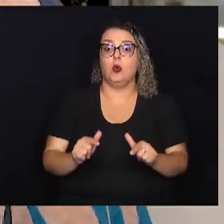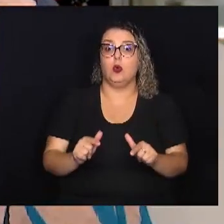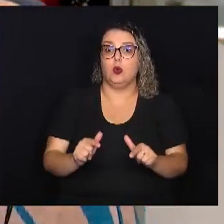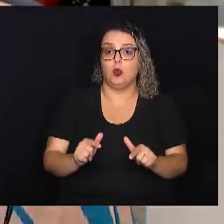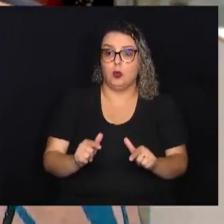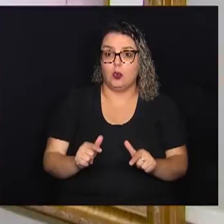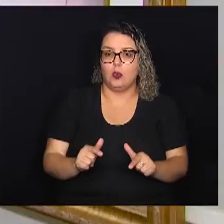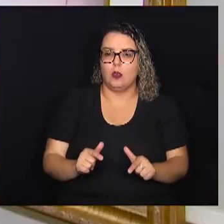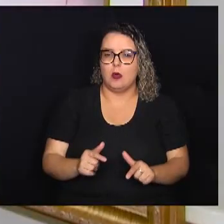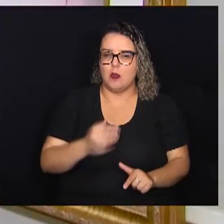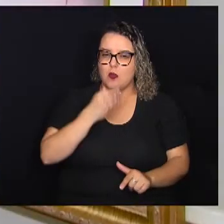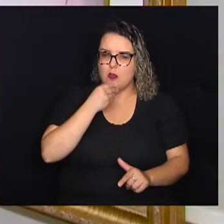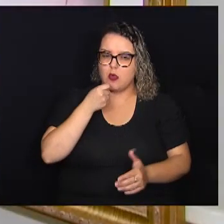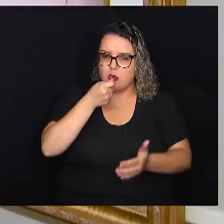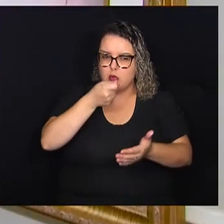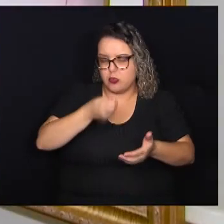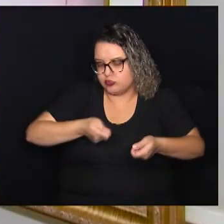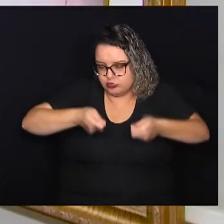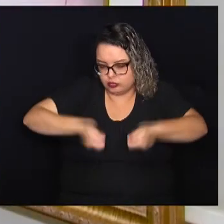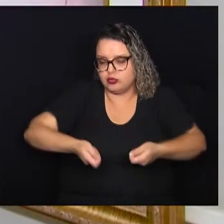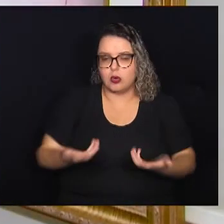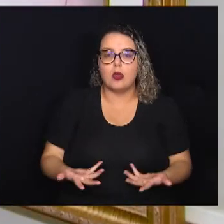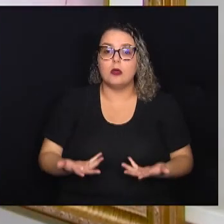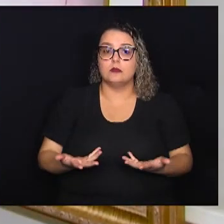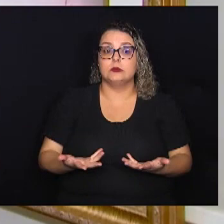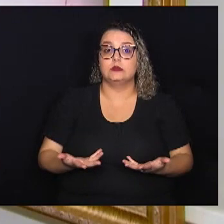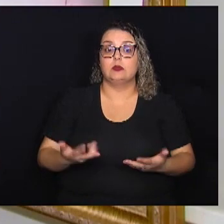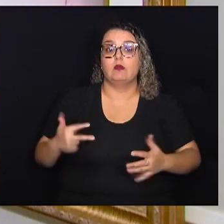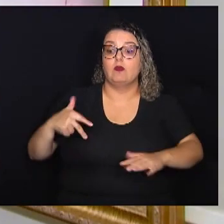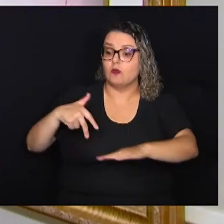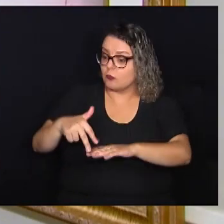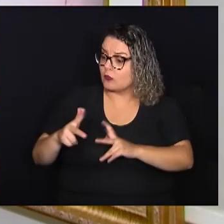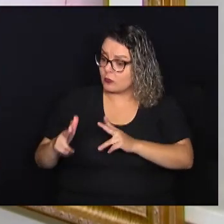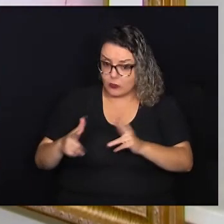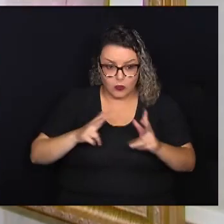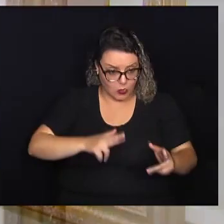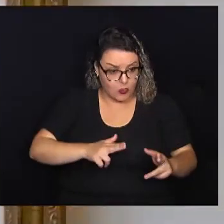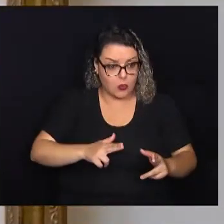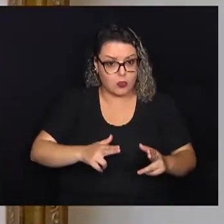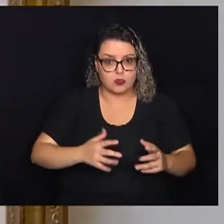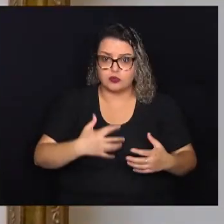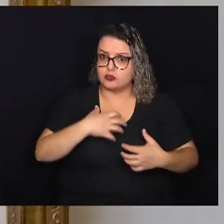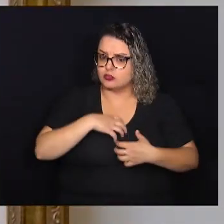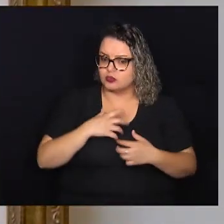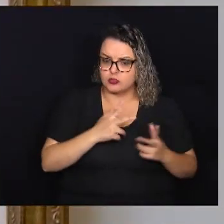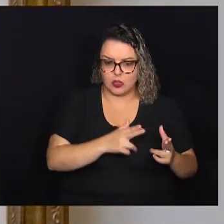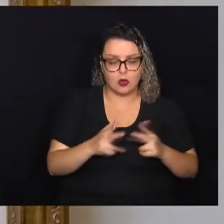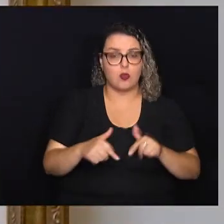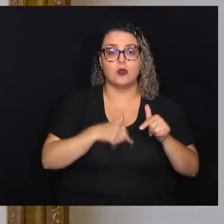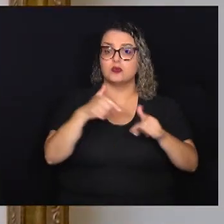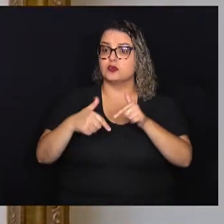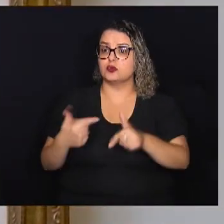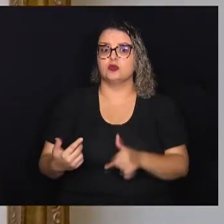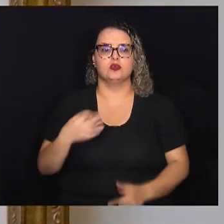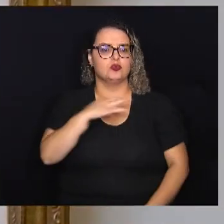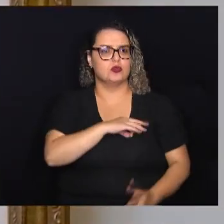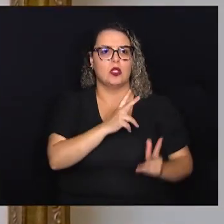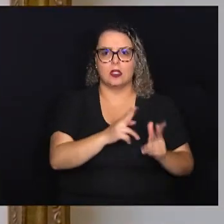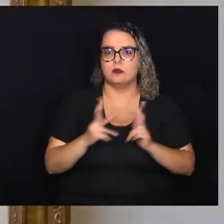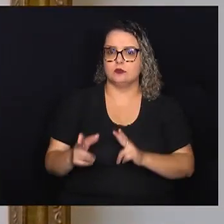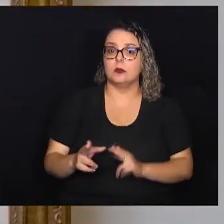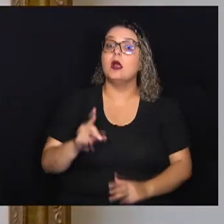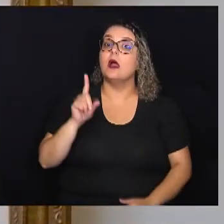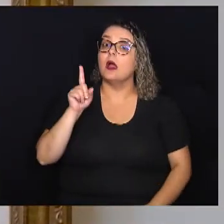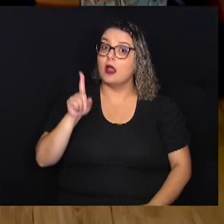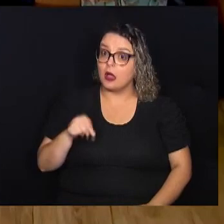masculinizado. Ocuparmos os mesmos espaços, com as mesmas condições de trabalho, com os mesmos salários, isso